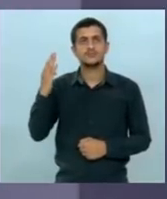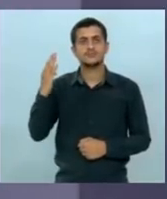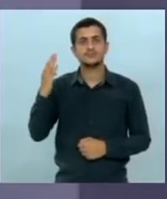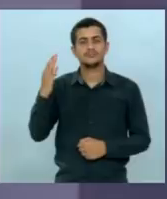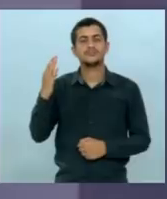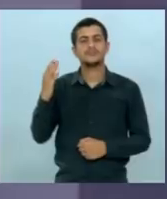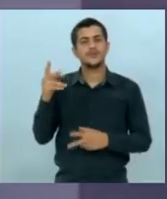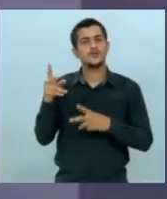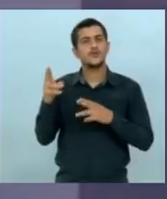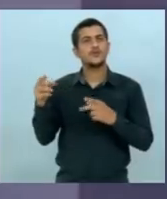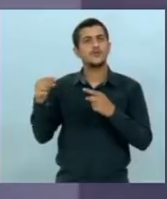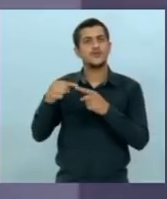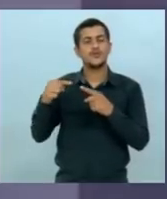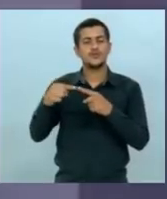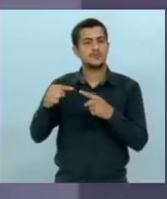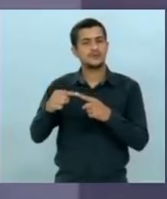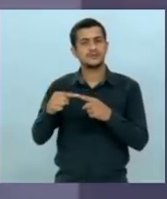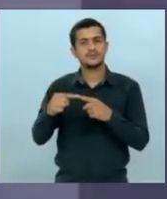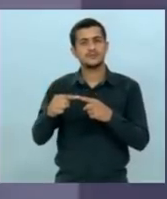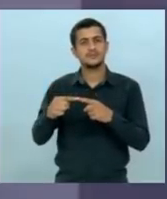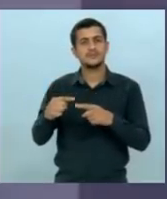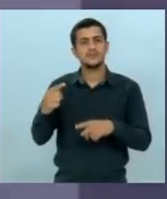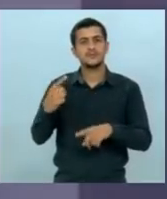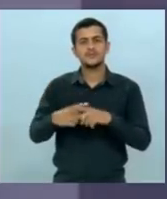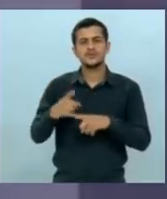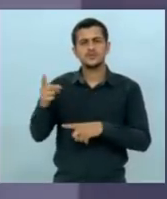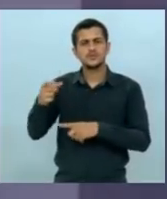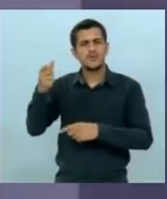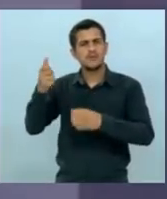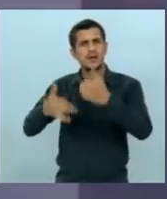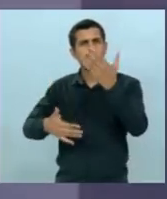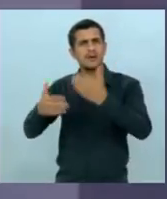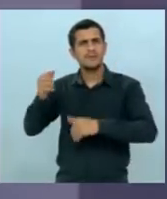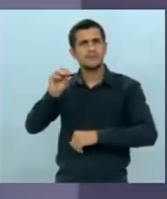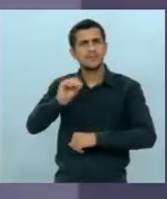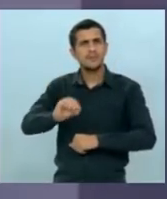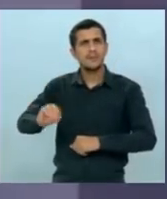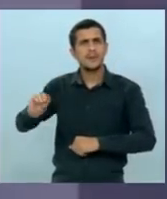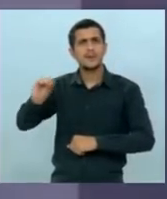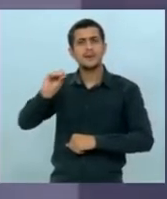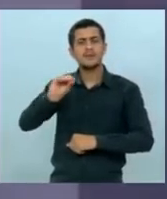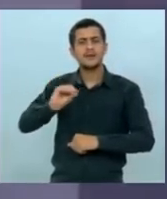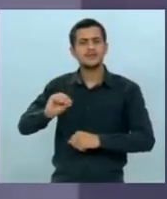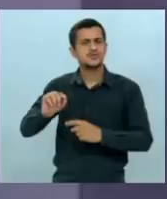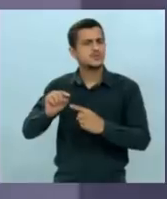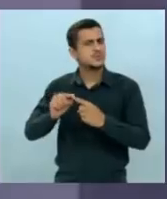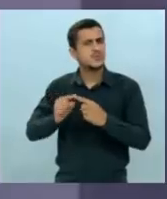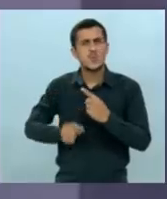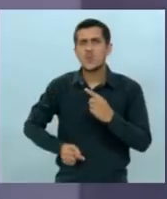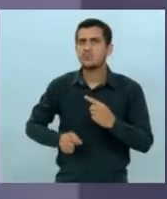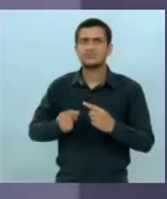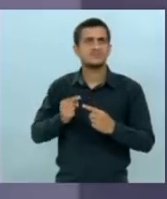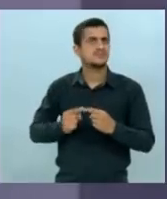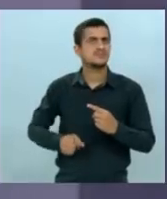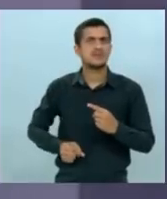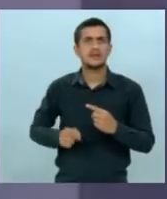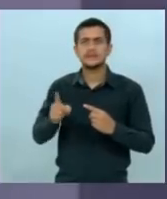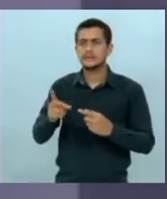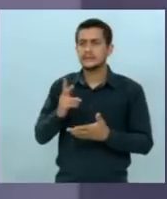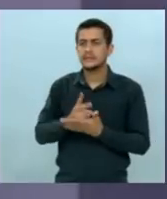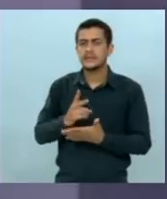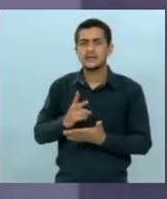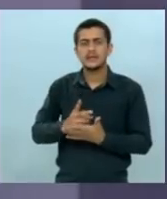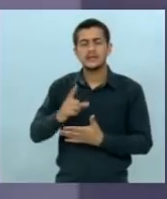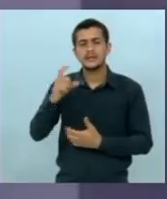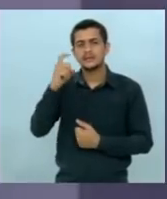adequado porque tudo que o senhor fala tudo que você fala fala fala não fez nada disso continua mentindo